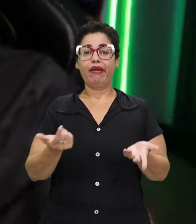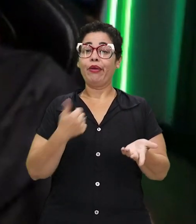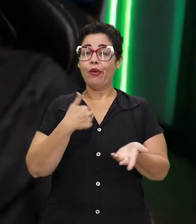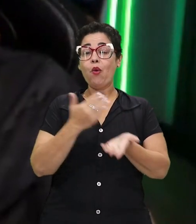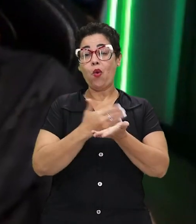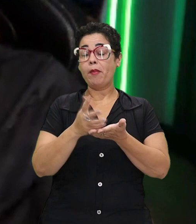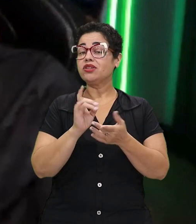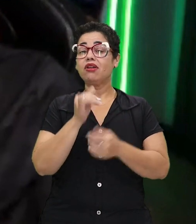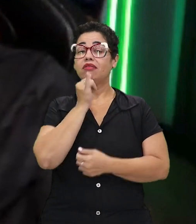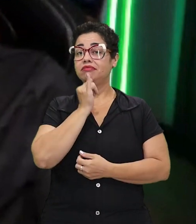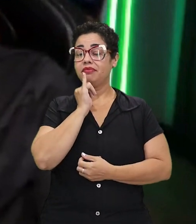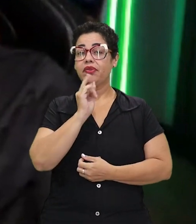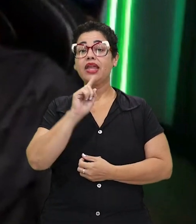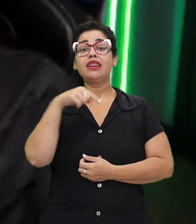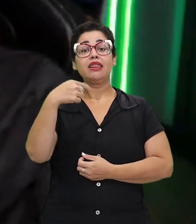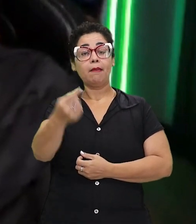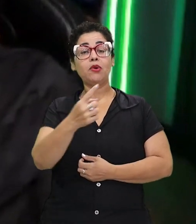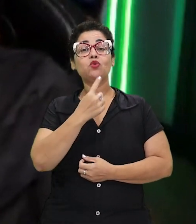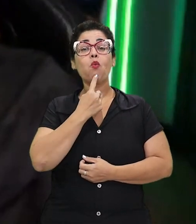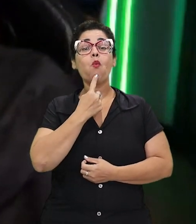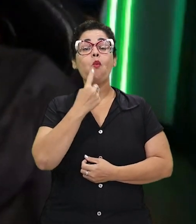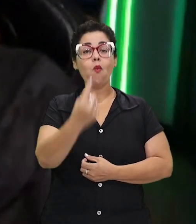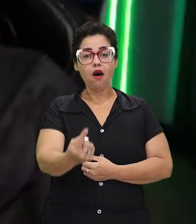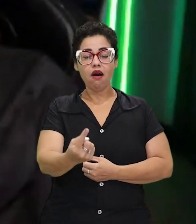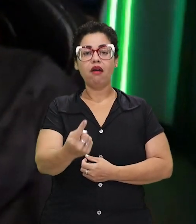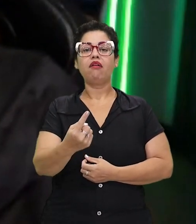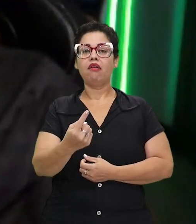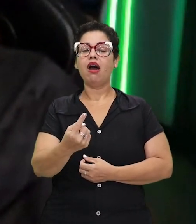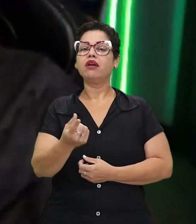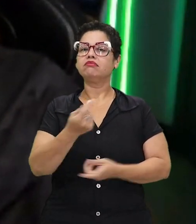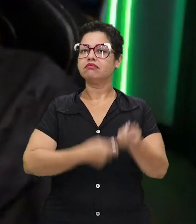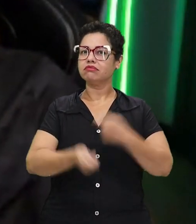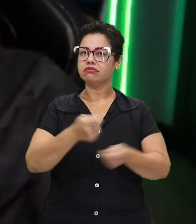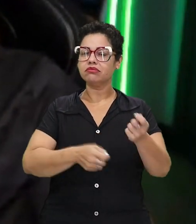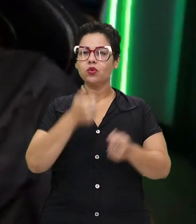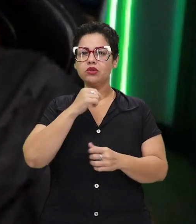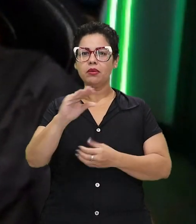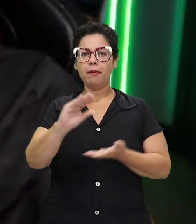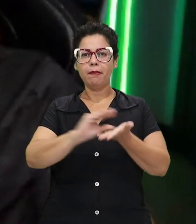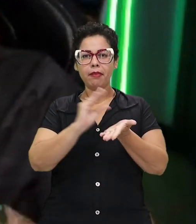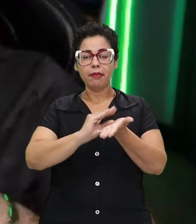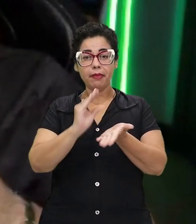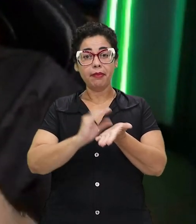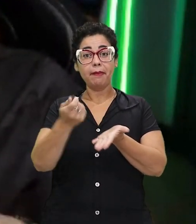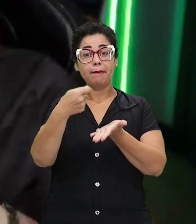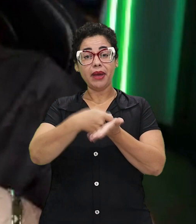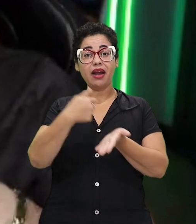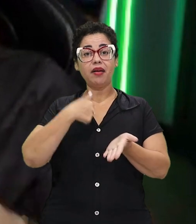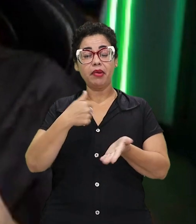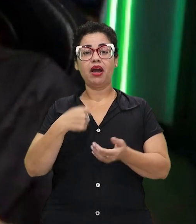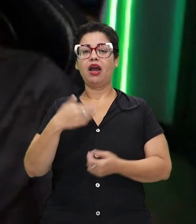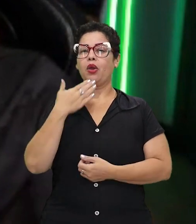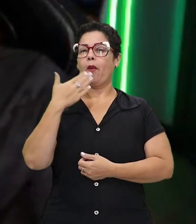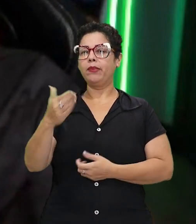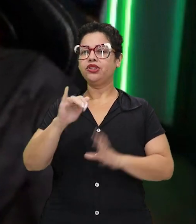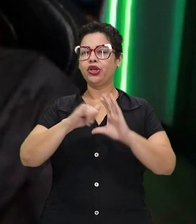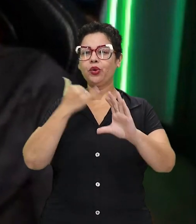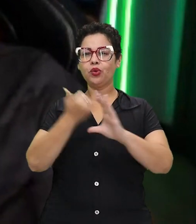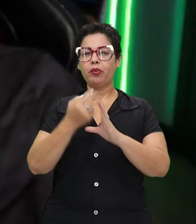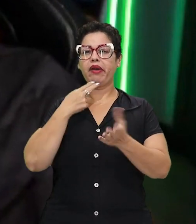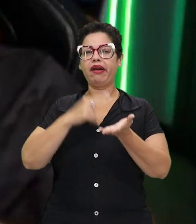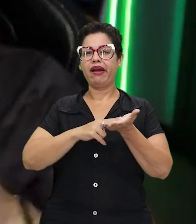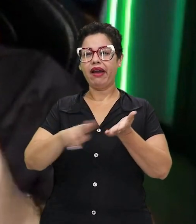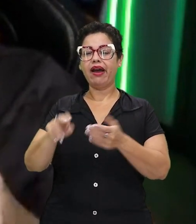eu comecei como hobby. E aí, depois de um ano, eu comecei a monetizar o canal. Lembro até hoje que quando eu monetizei, tinha que pedir uma carta do YouTube,